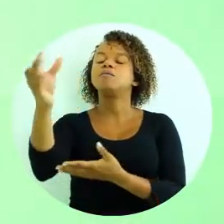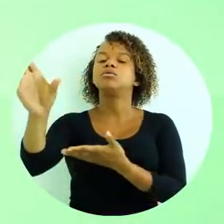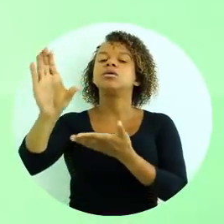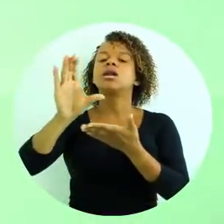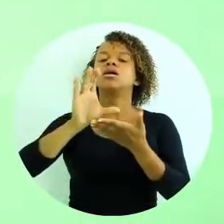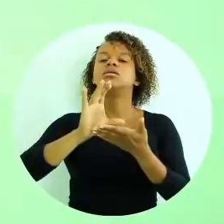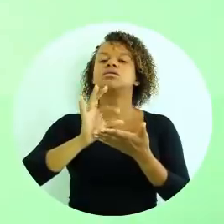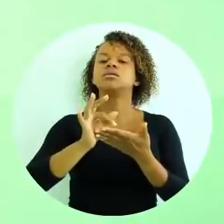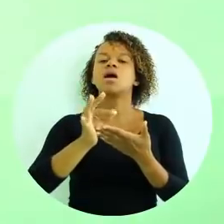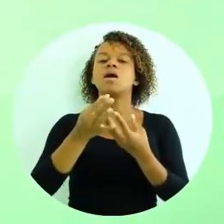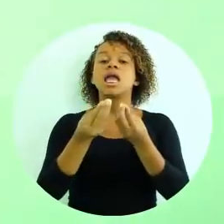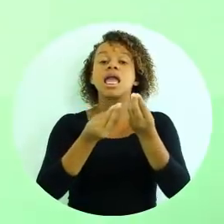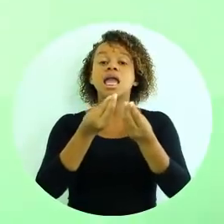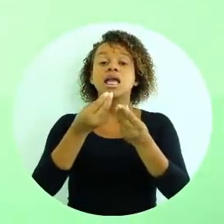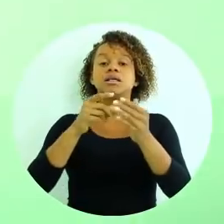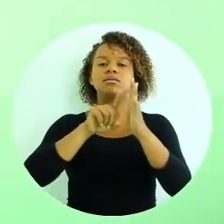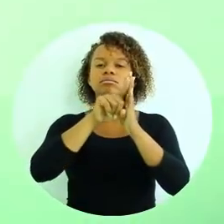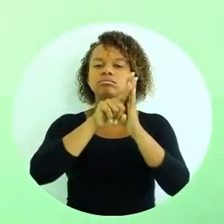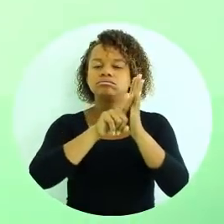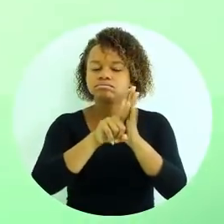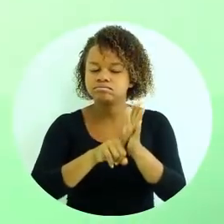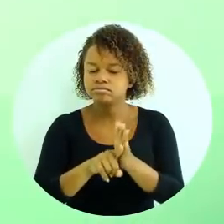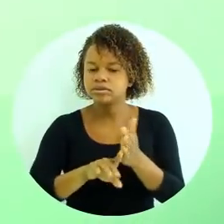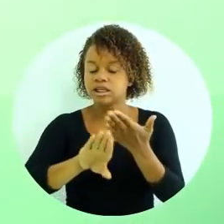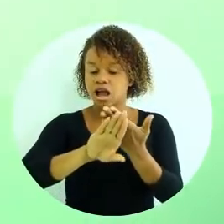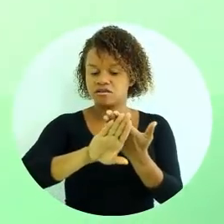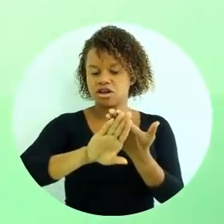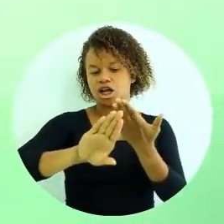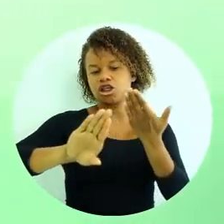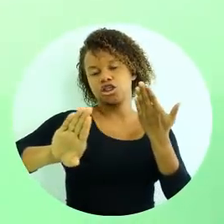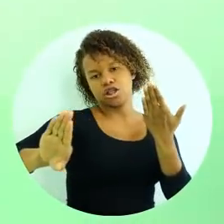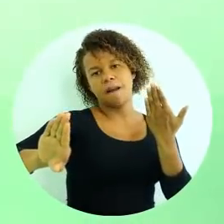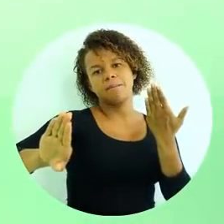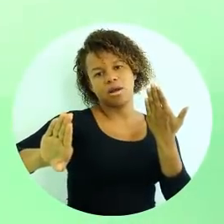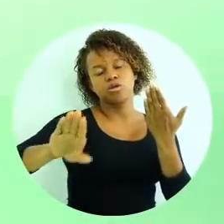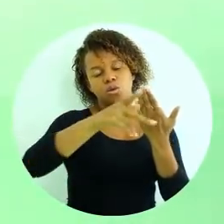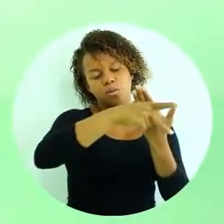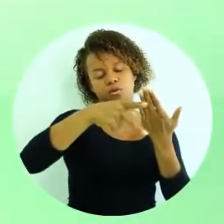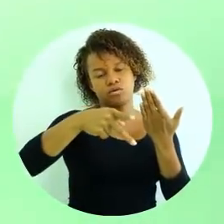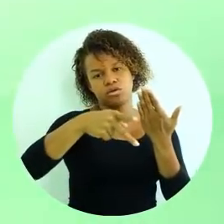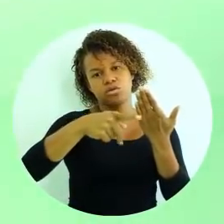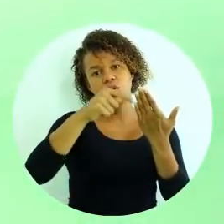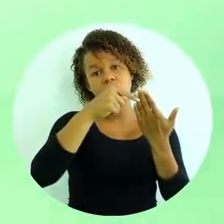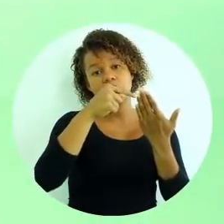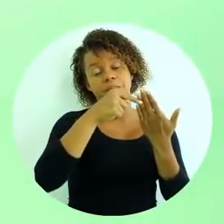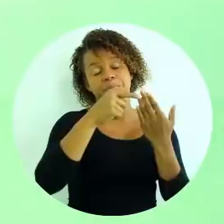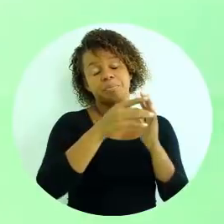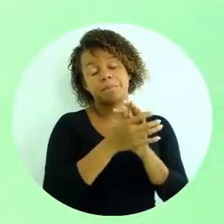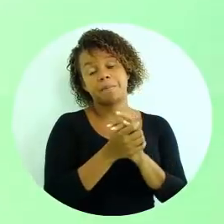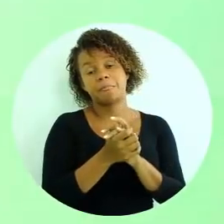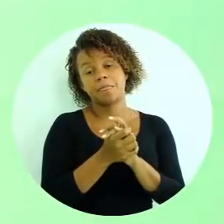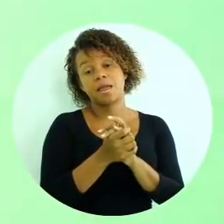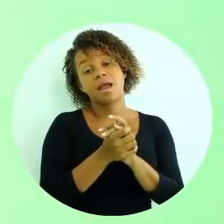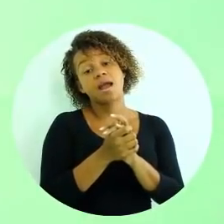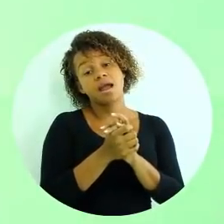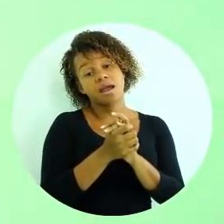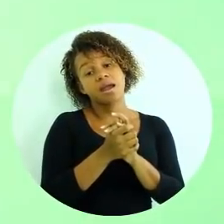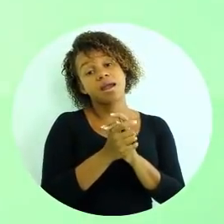Essa remuneração, esses critérios de afastamento do professor,